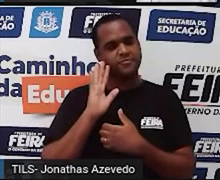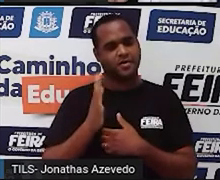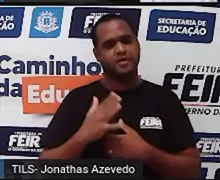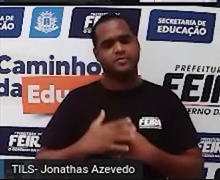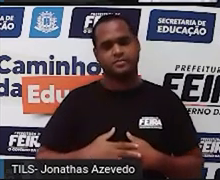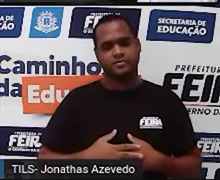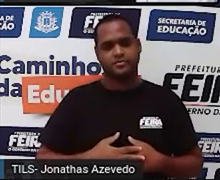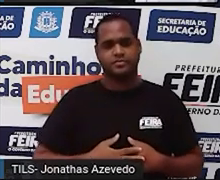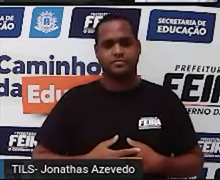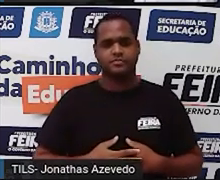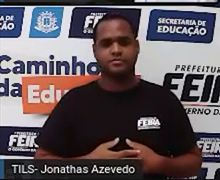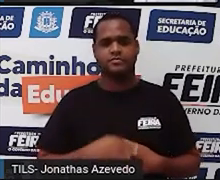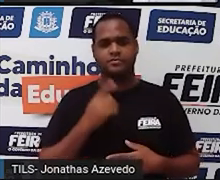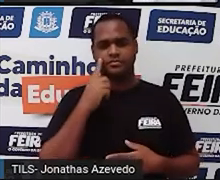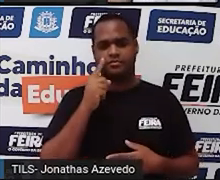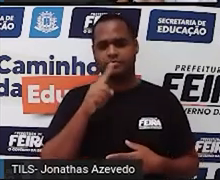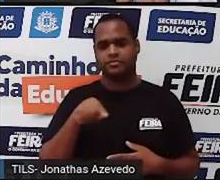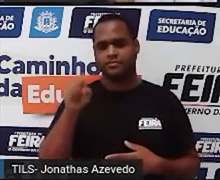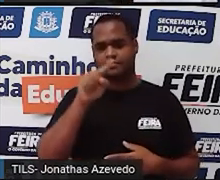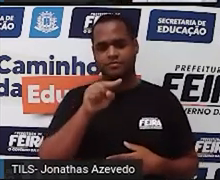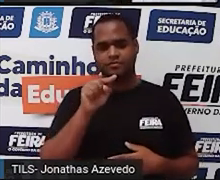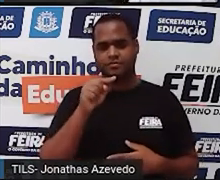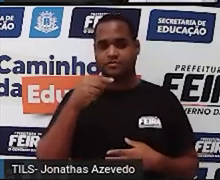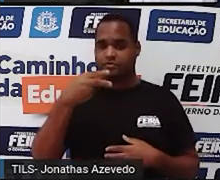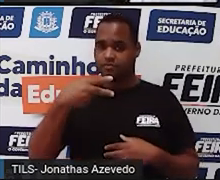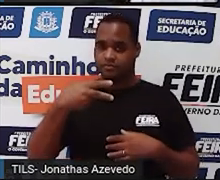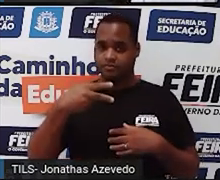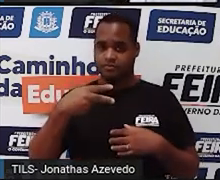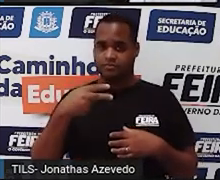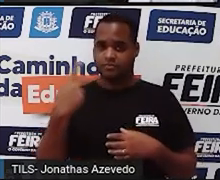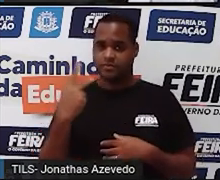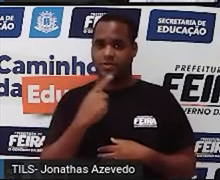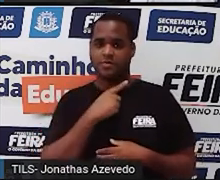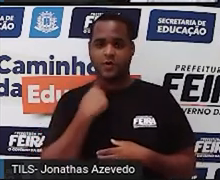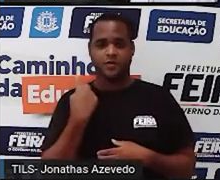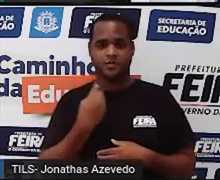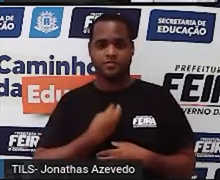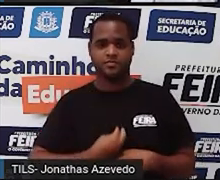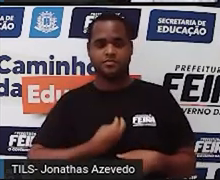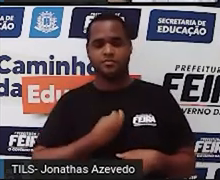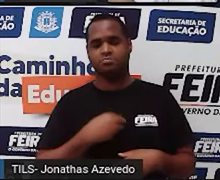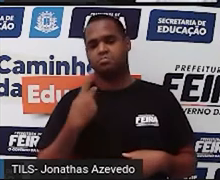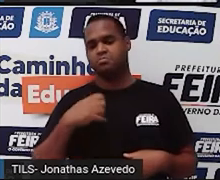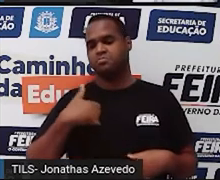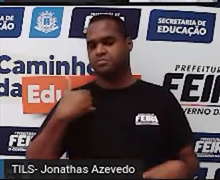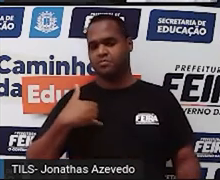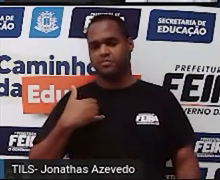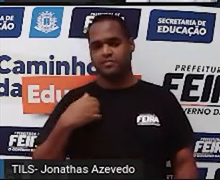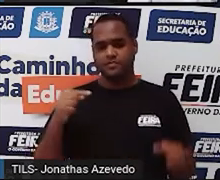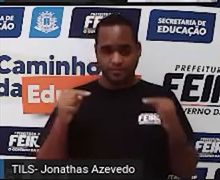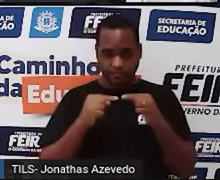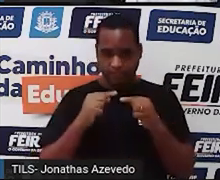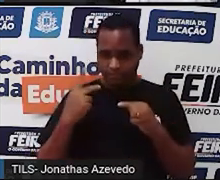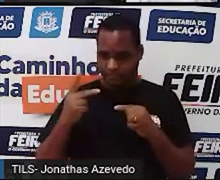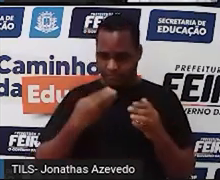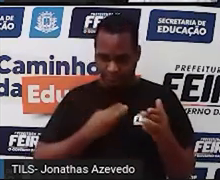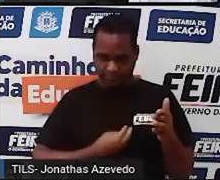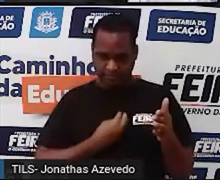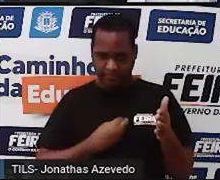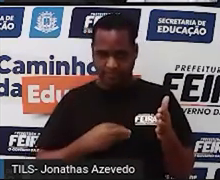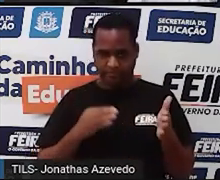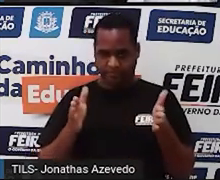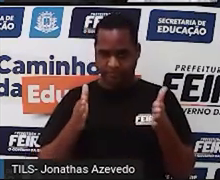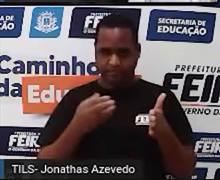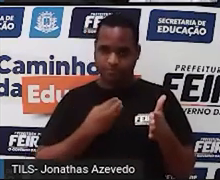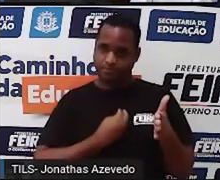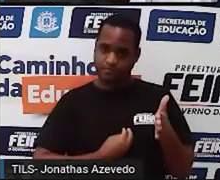O que está sendo grifado ali, ó, é a idade que ele morreu. A idade que ele morreu é igual ao tempo de vida dele, foi até